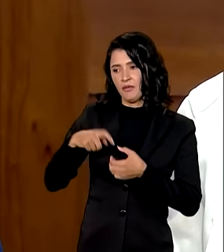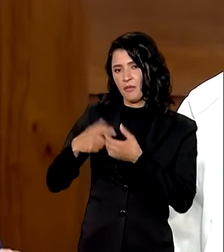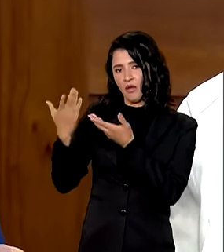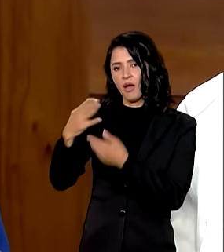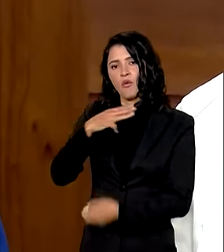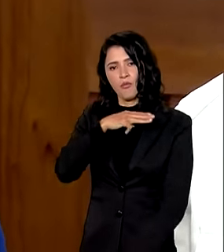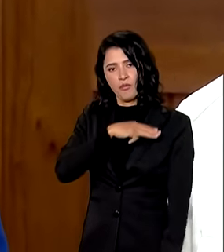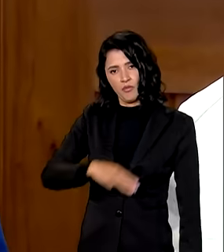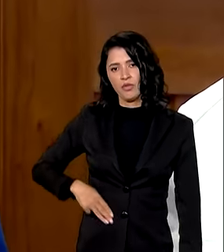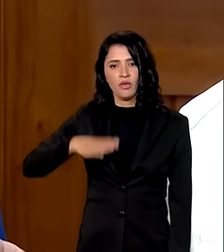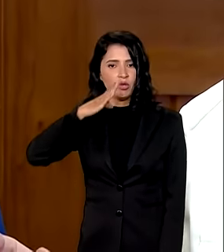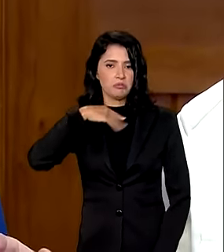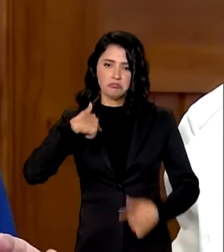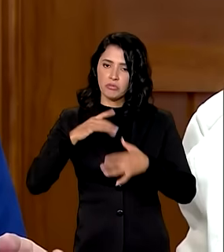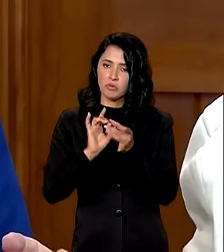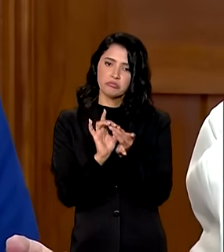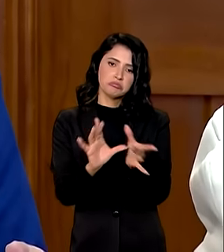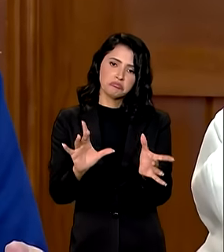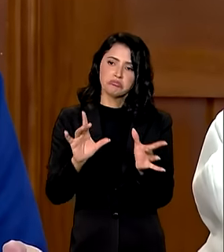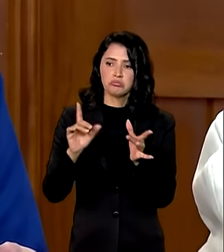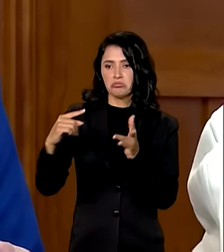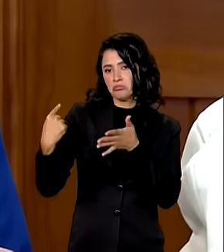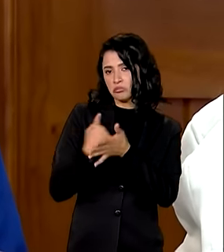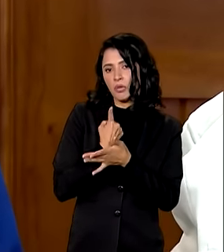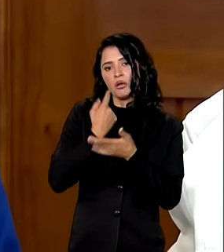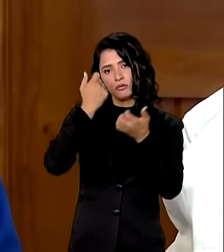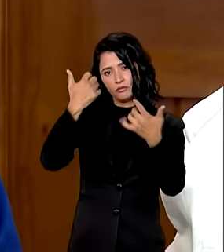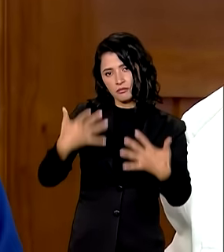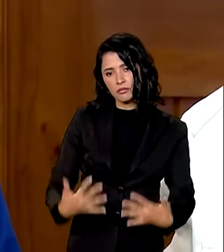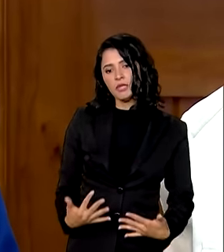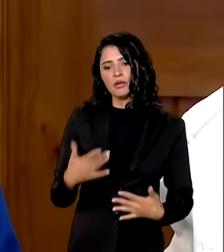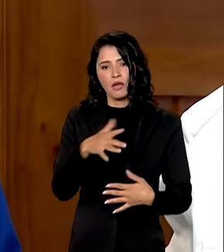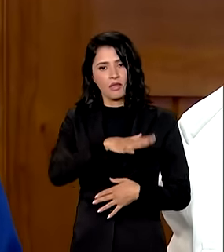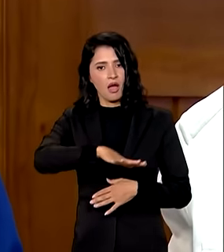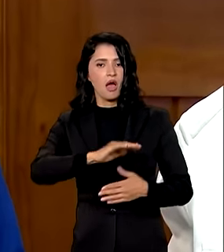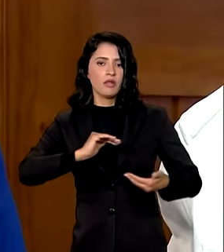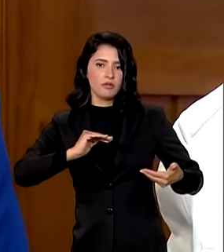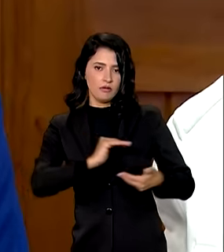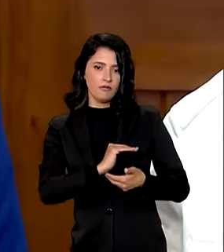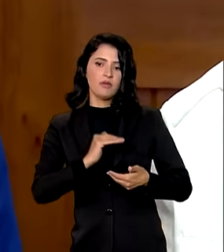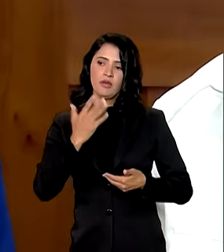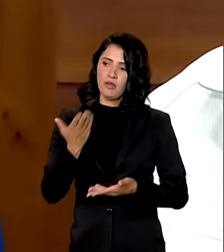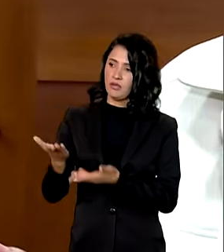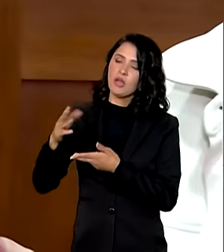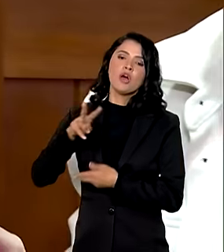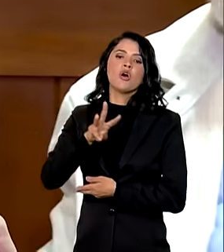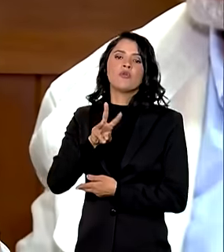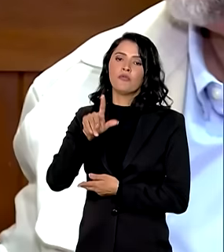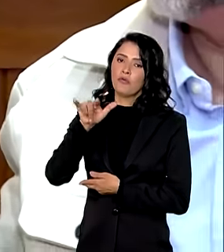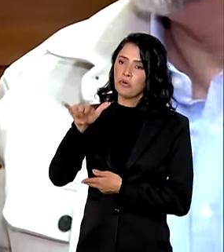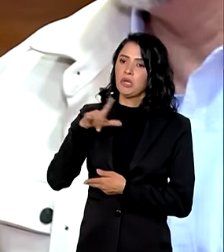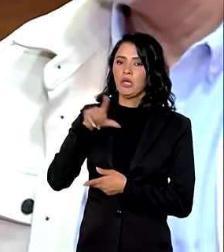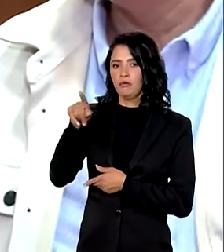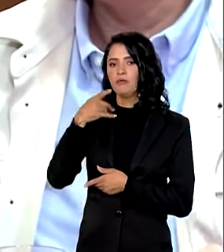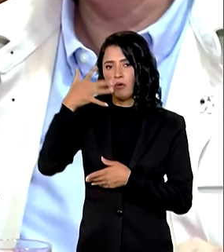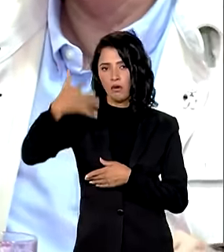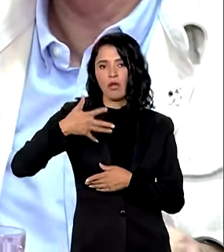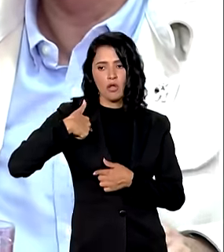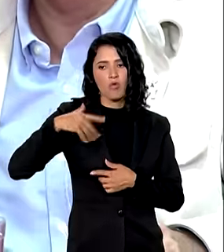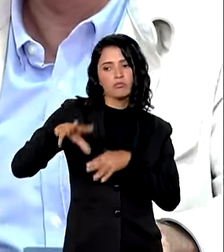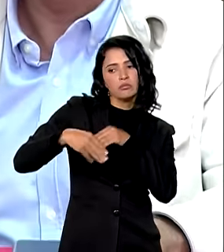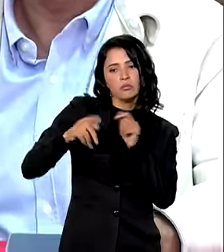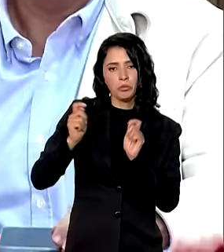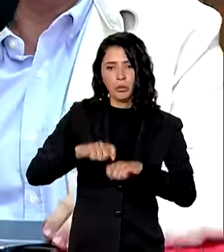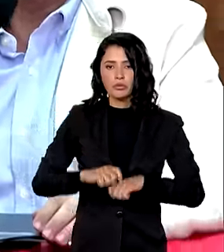ao ministro Pimenta e fico à disposição para os esclarecimentos na parte da Defesa Civil que o Volney fará e eu posso completar alguma informação.